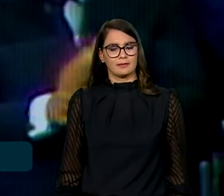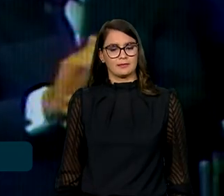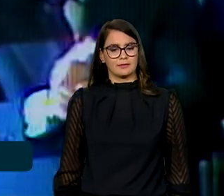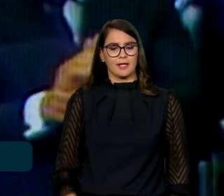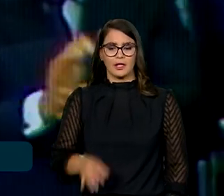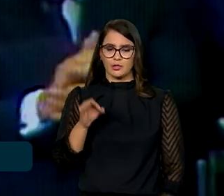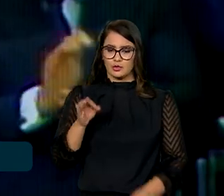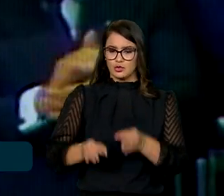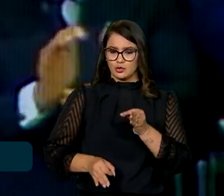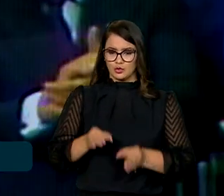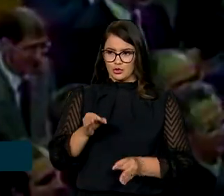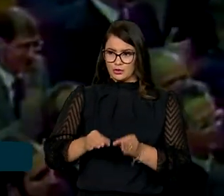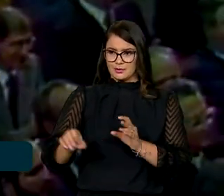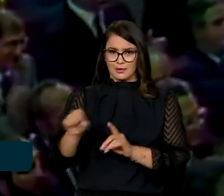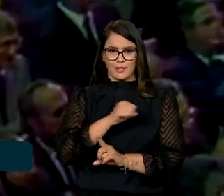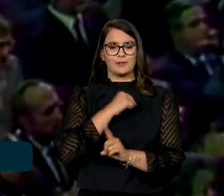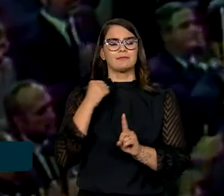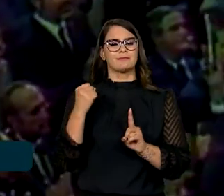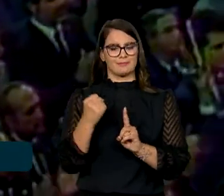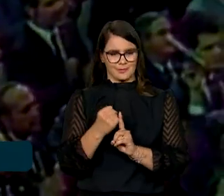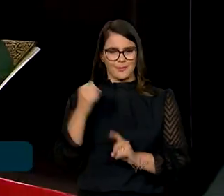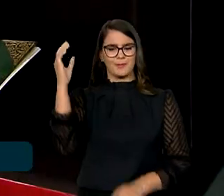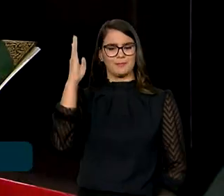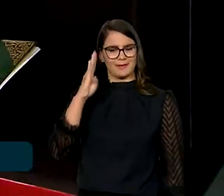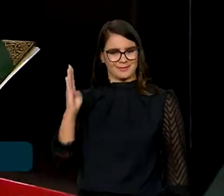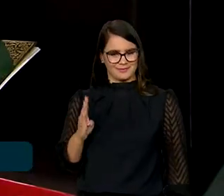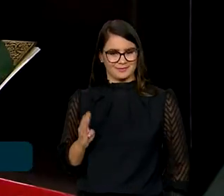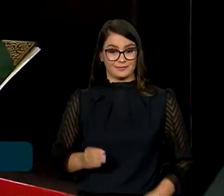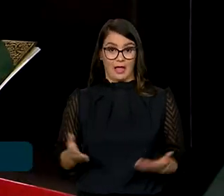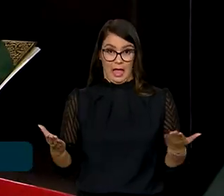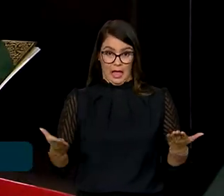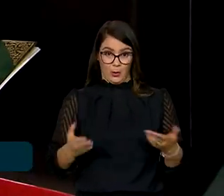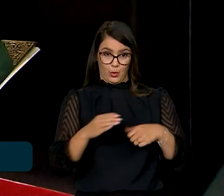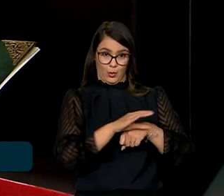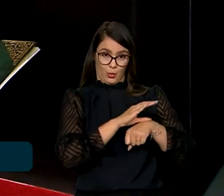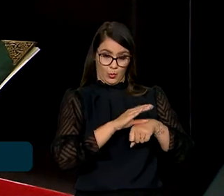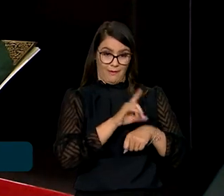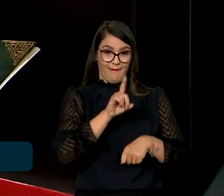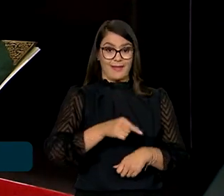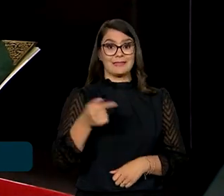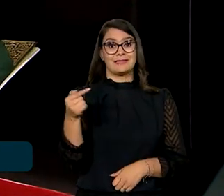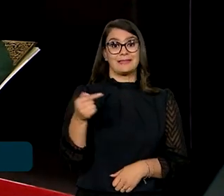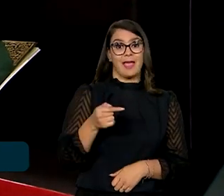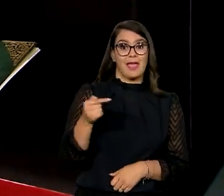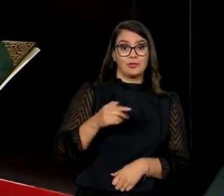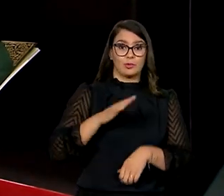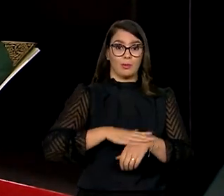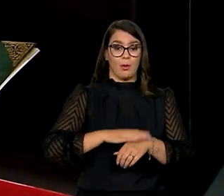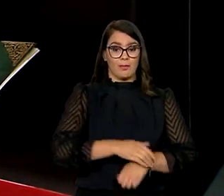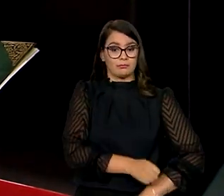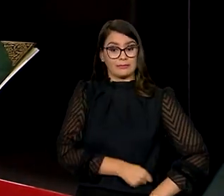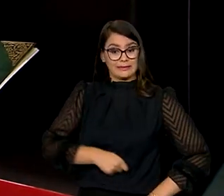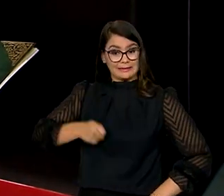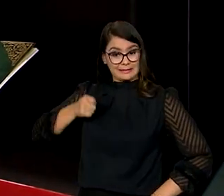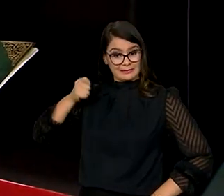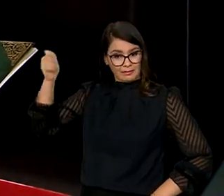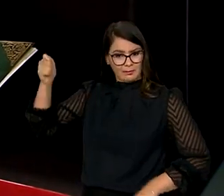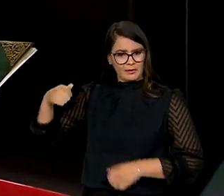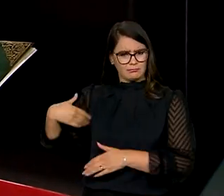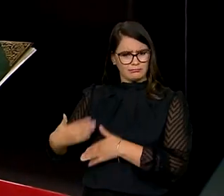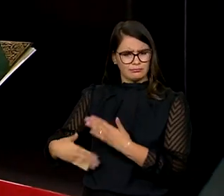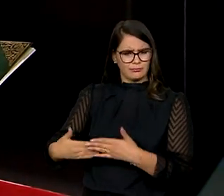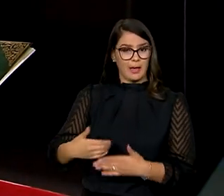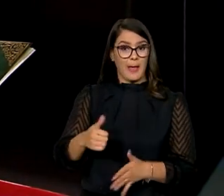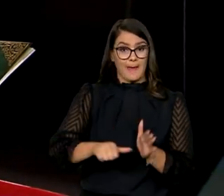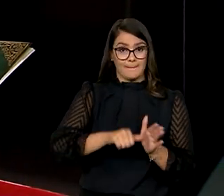da justiça social, do Brasil. A atual Constituição é a sétima desde a independência do Brasil. A primeira,